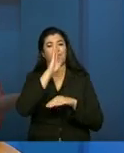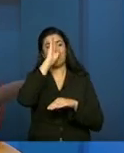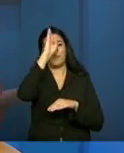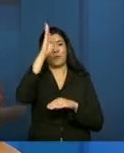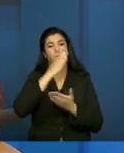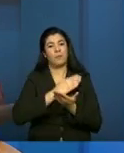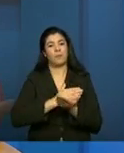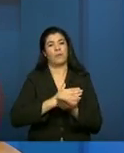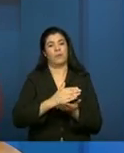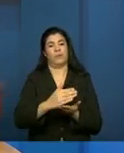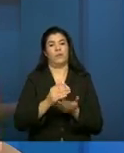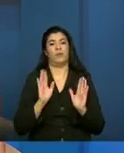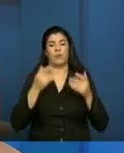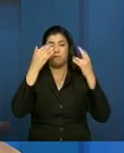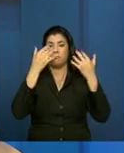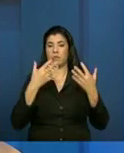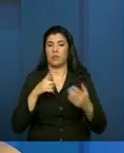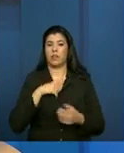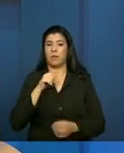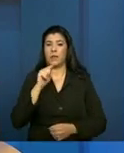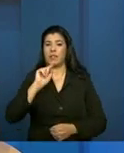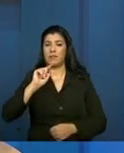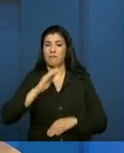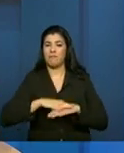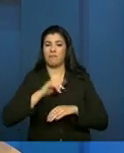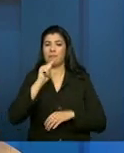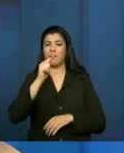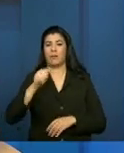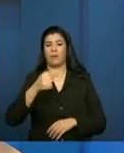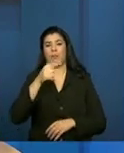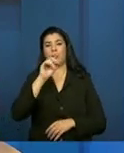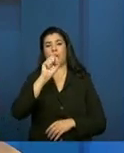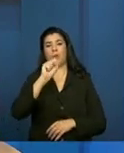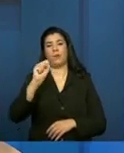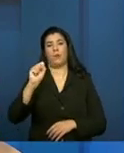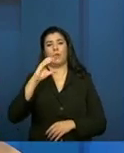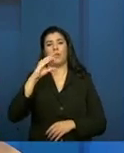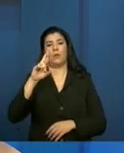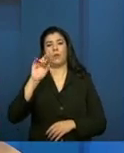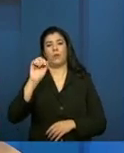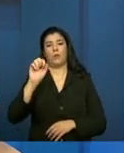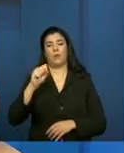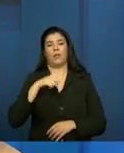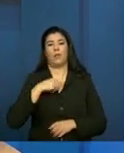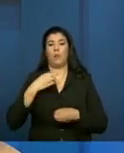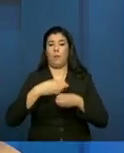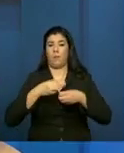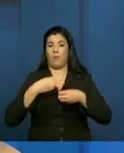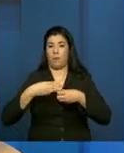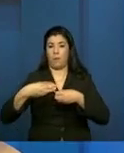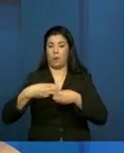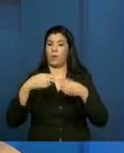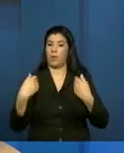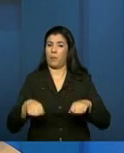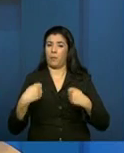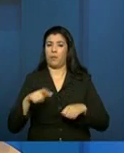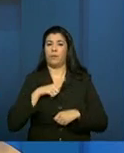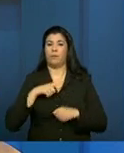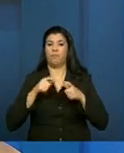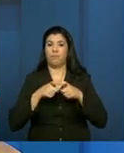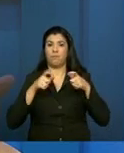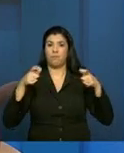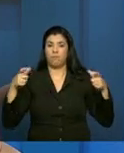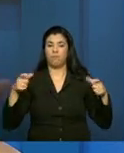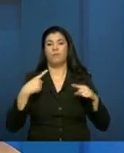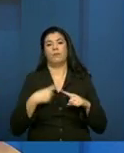como eu falei agora há pouco, a gente tem mais de 7.800 CRAS, tem municípios que têm necessidade, inclusive, de ampliar,